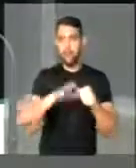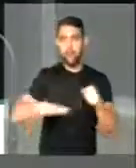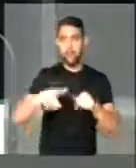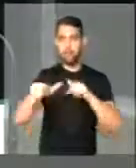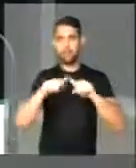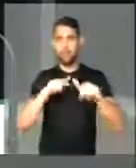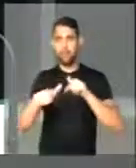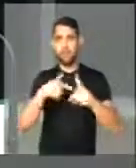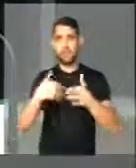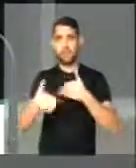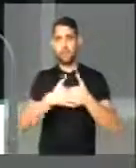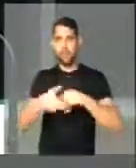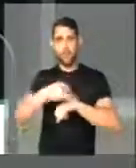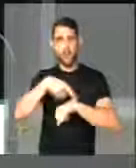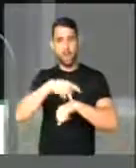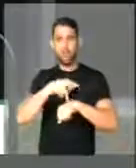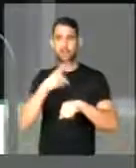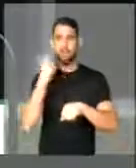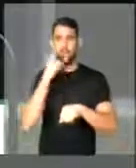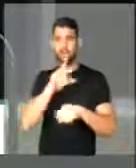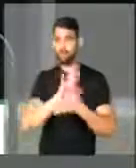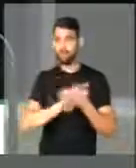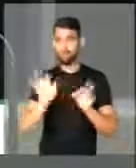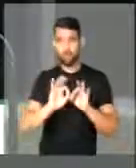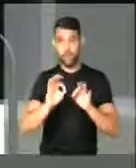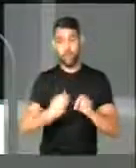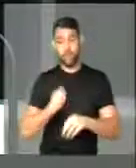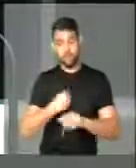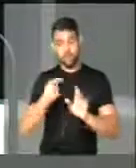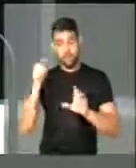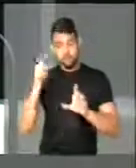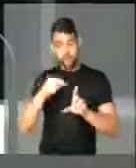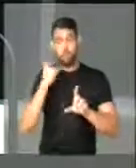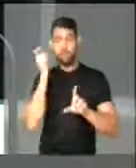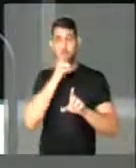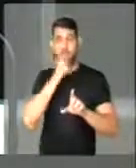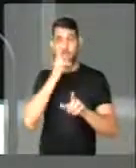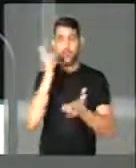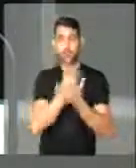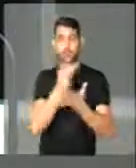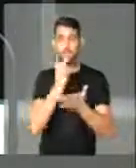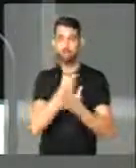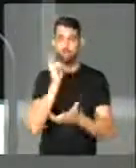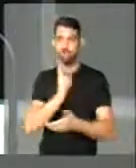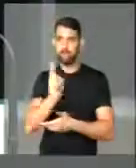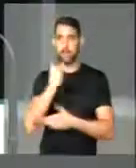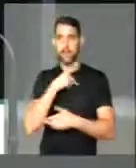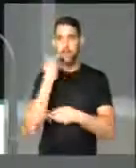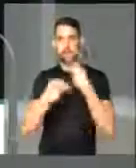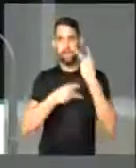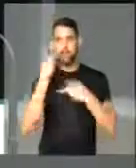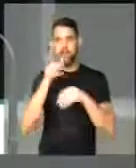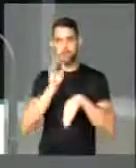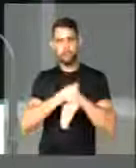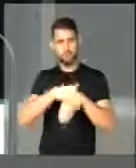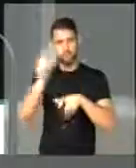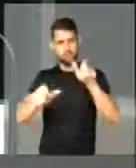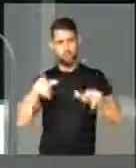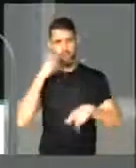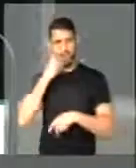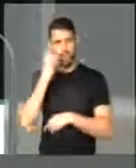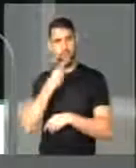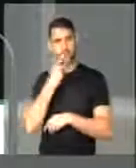do trabalho em nenhum daqueles países. Portanto, aqui tem uma mentira que se reverbera pela fala de muitos deputados,